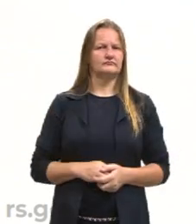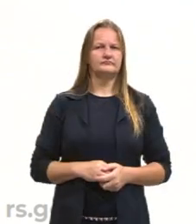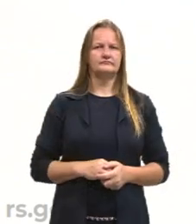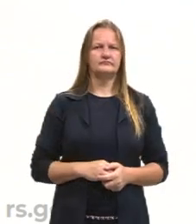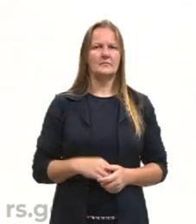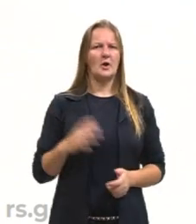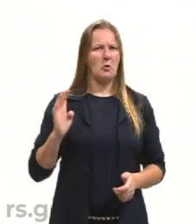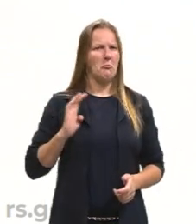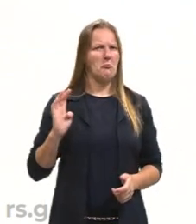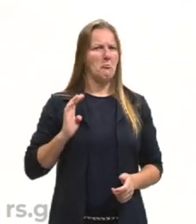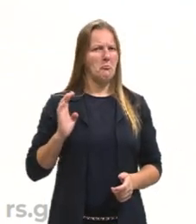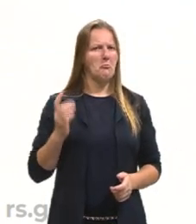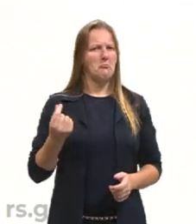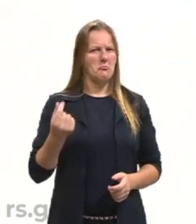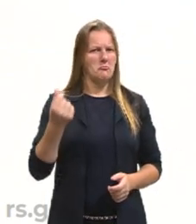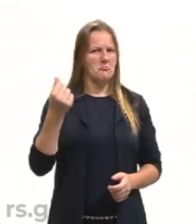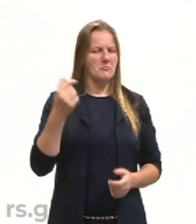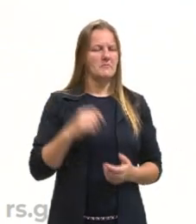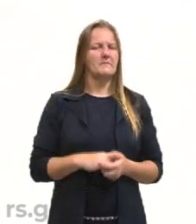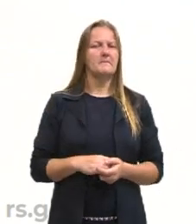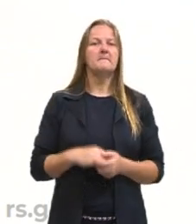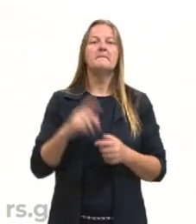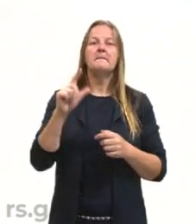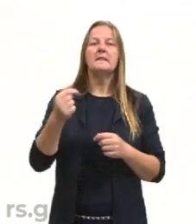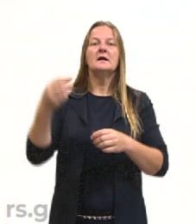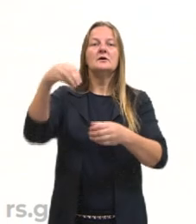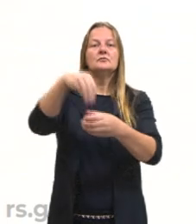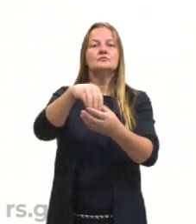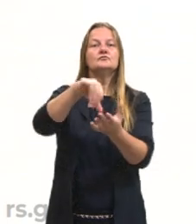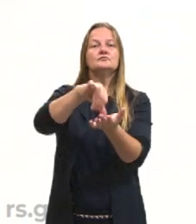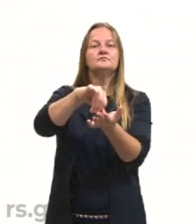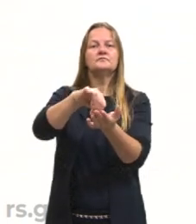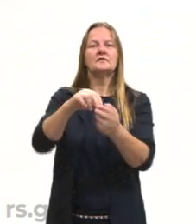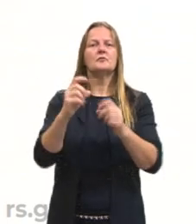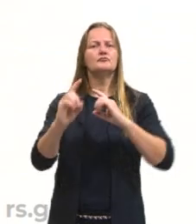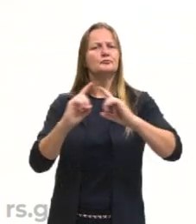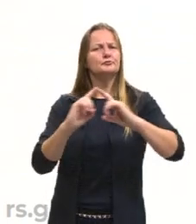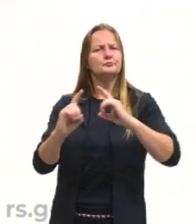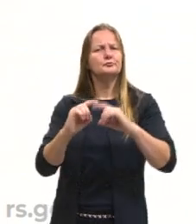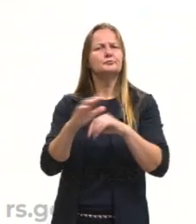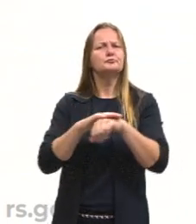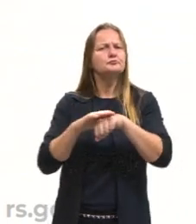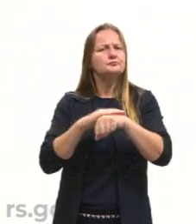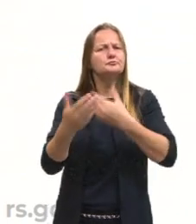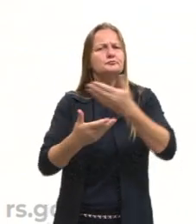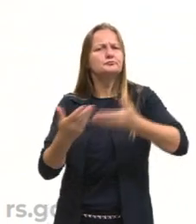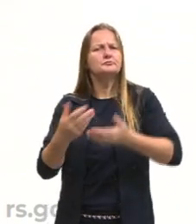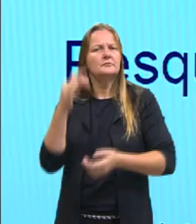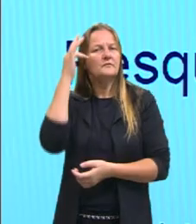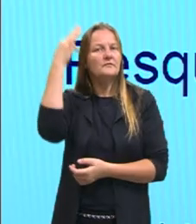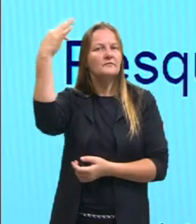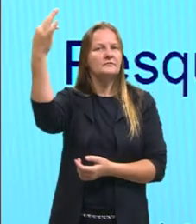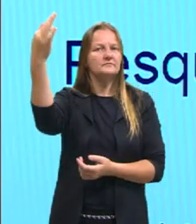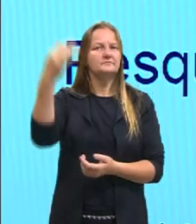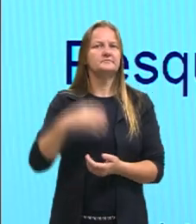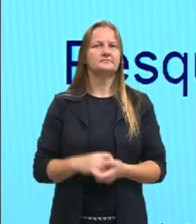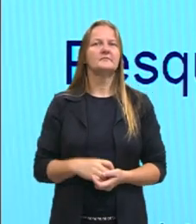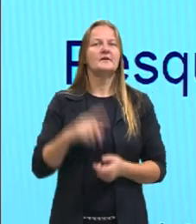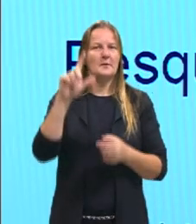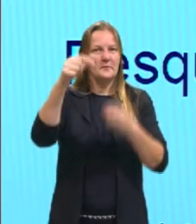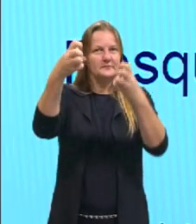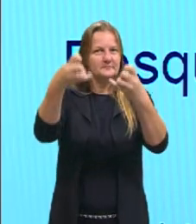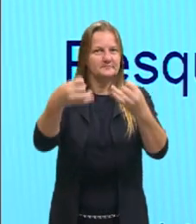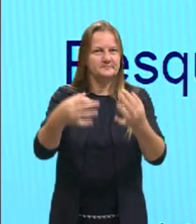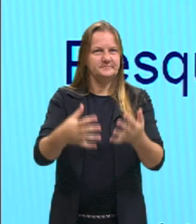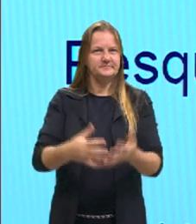também isso facilita ele a ir para a praça, para a ágora, discutir filosofia. Embora ele não vá para a praça. A gente vai ver isso daqui